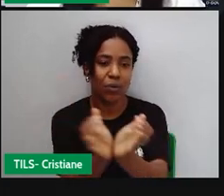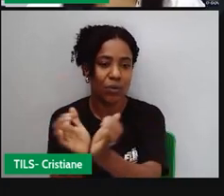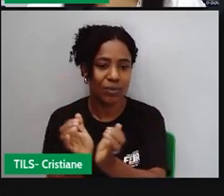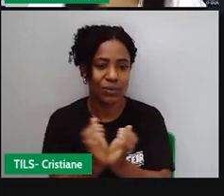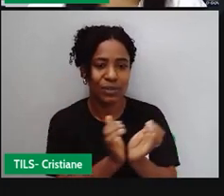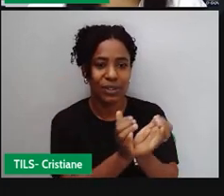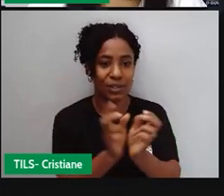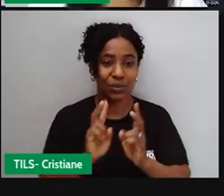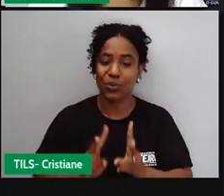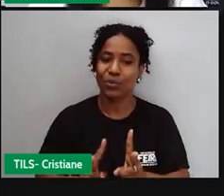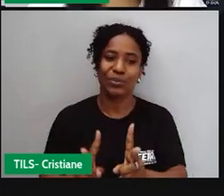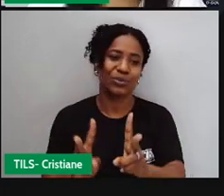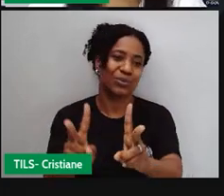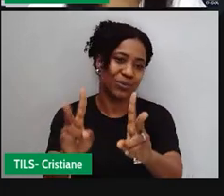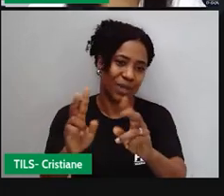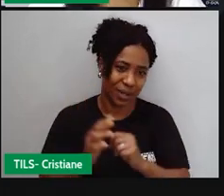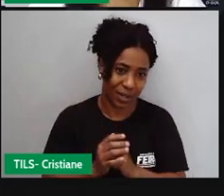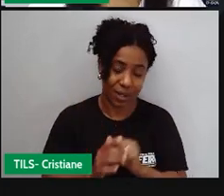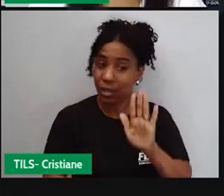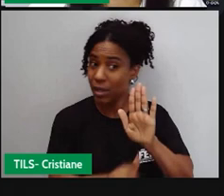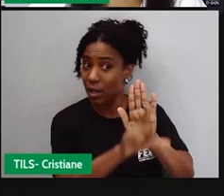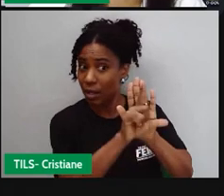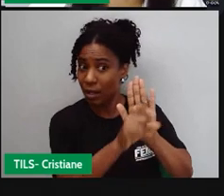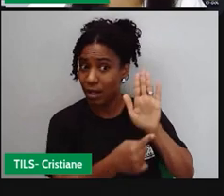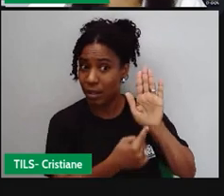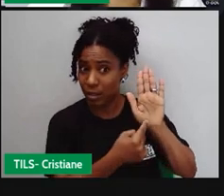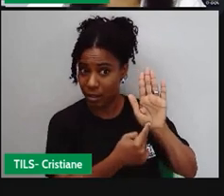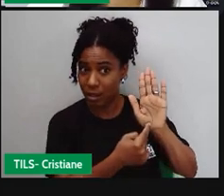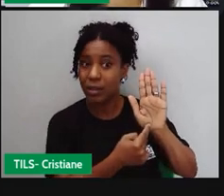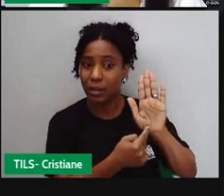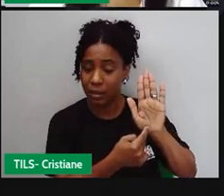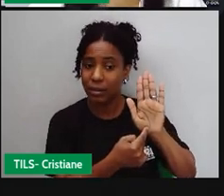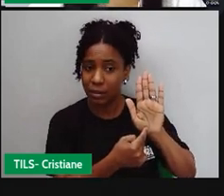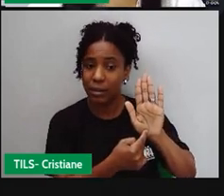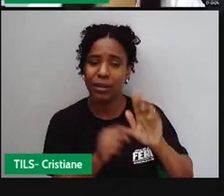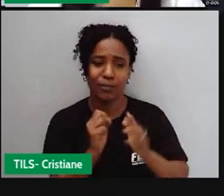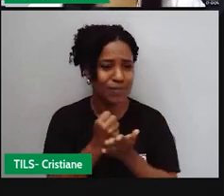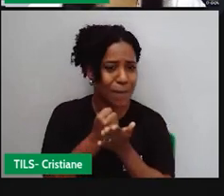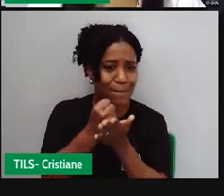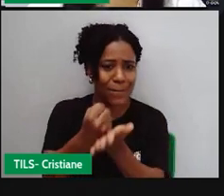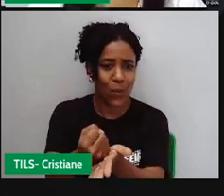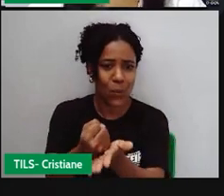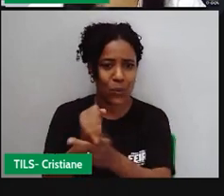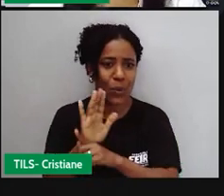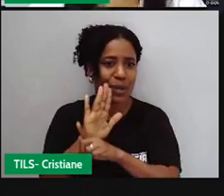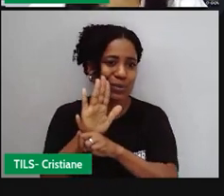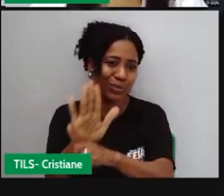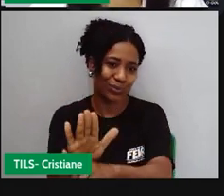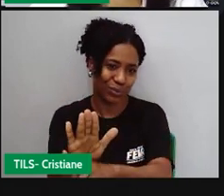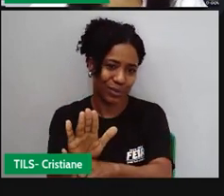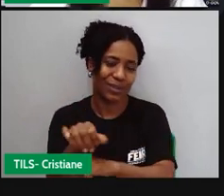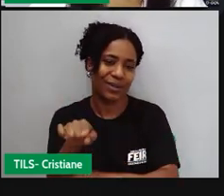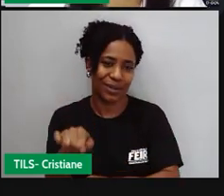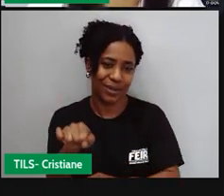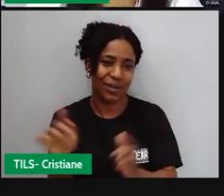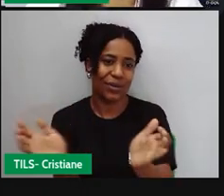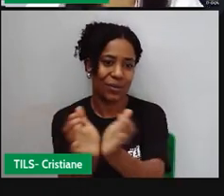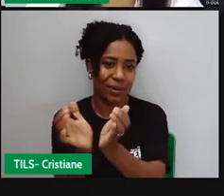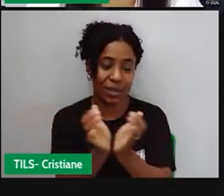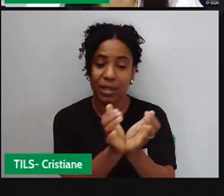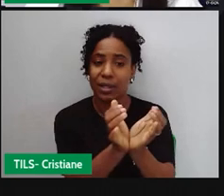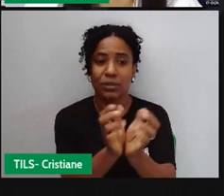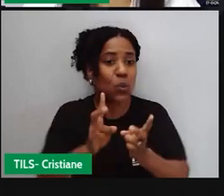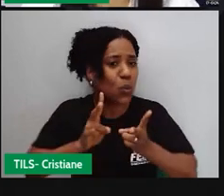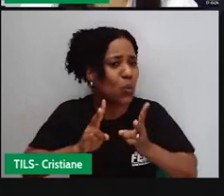sejam reconhecidas, sejam valorizadas e a partir disso elas sejam conservadas